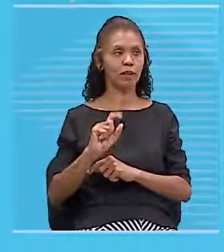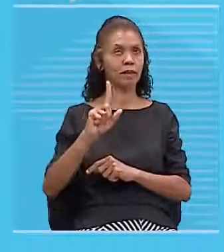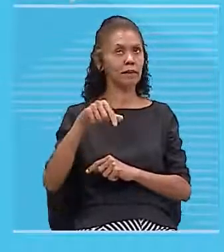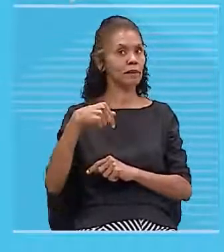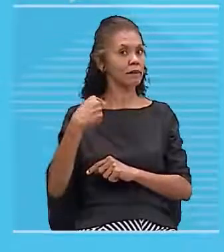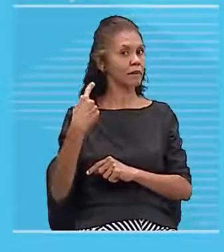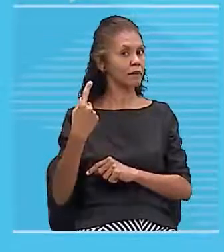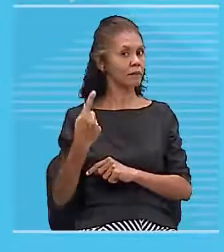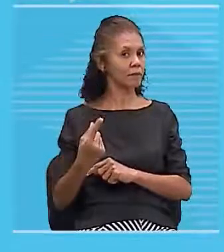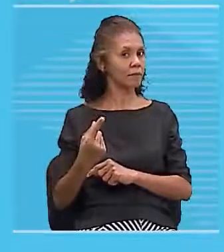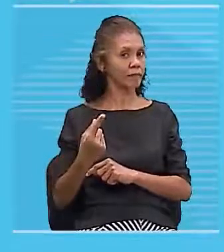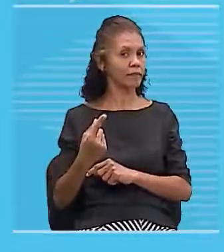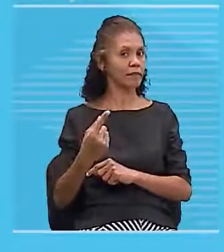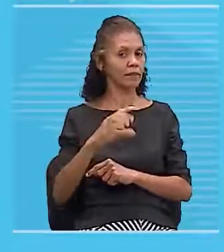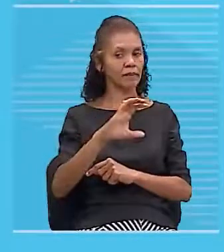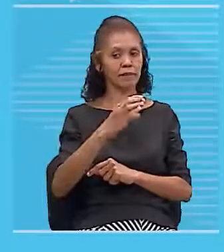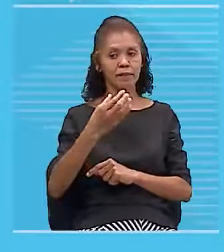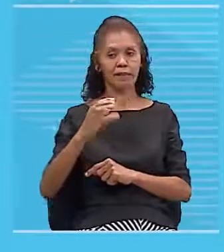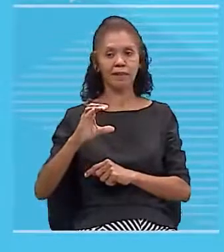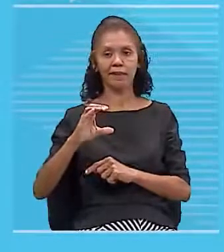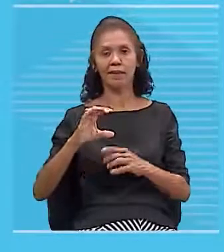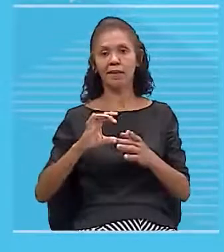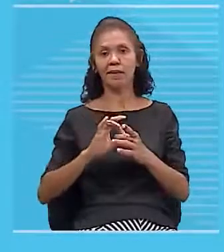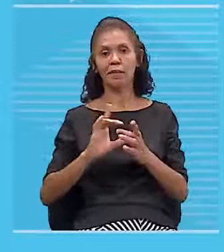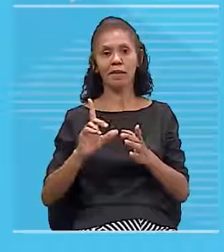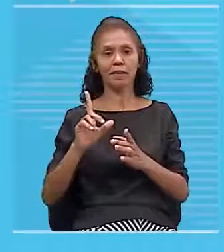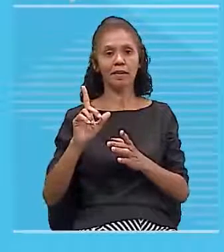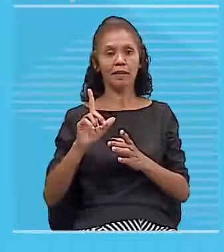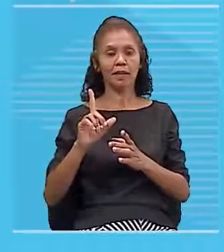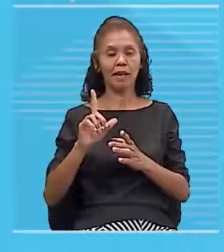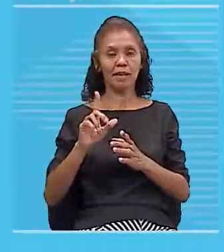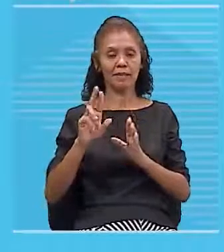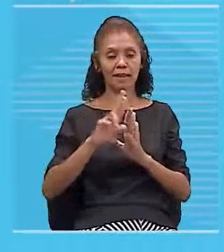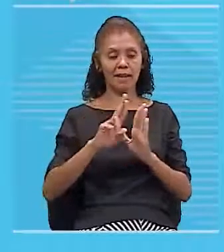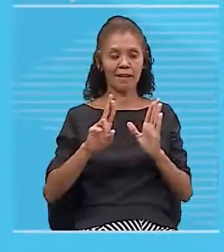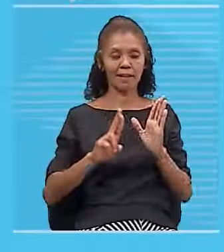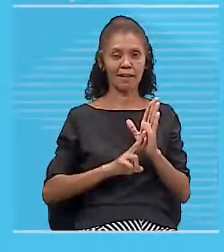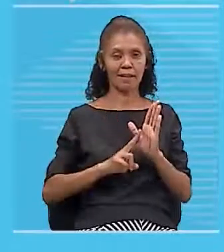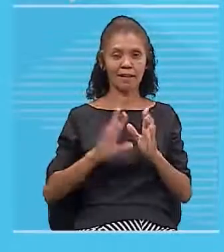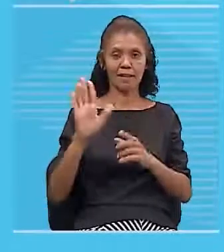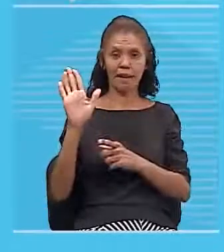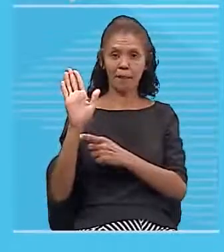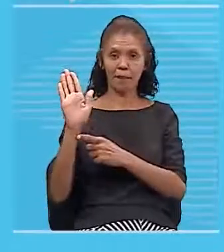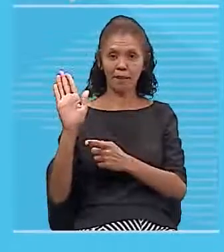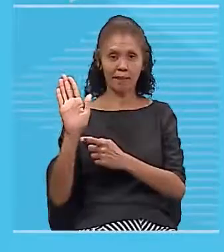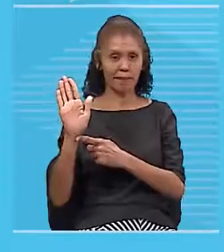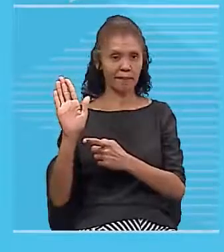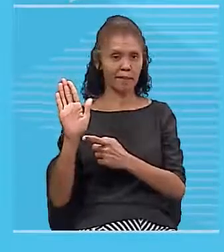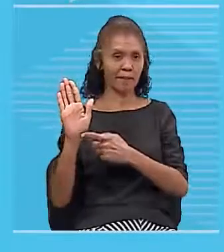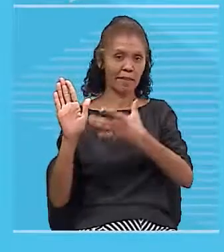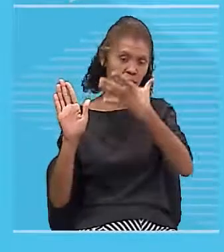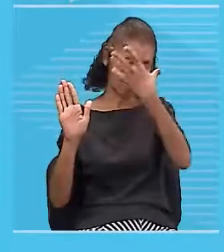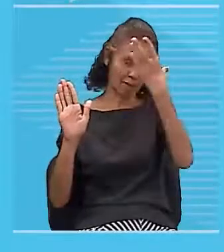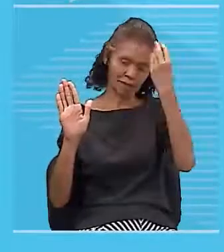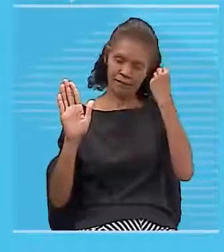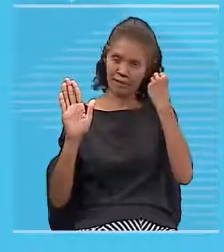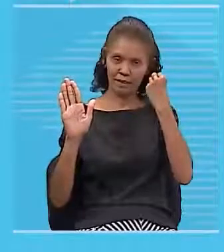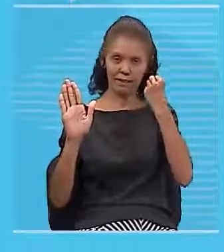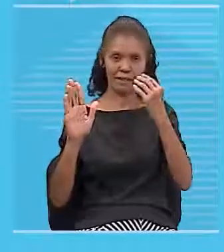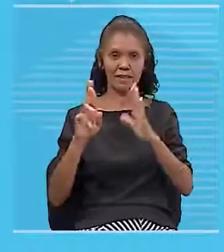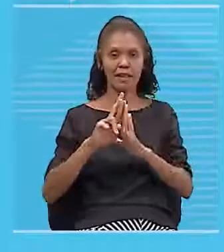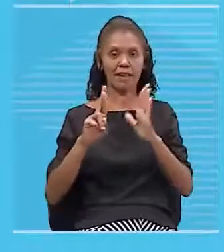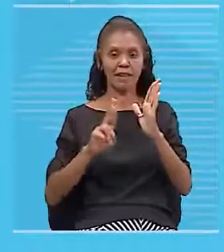elétrica está indo, você tem que fazer a regrinha da mão direita. Não esquece de usar a regrinha da mão